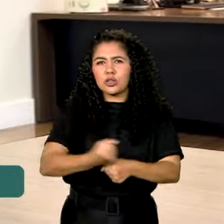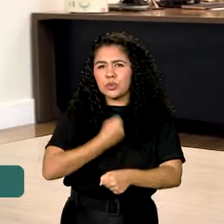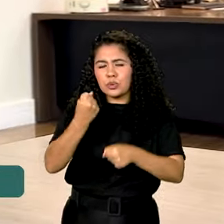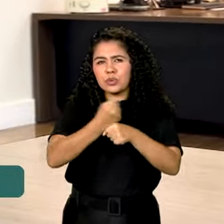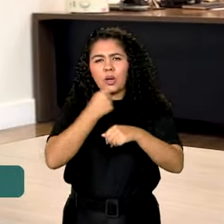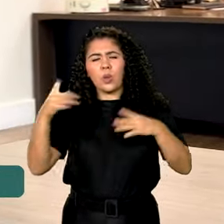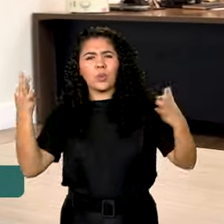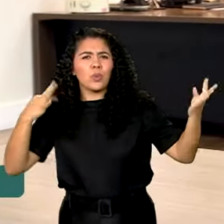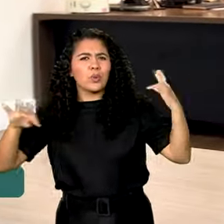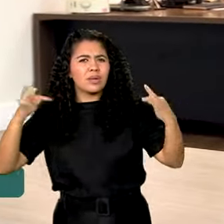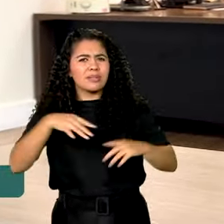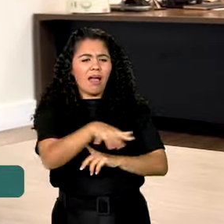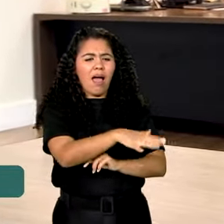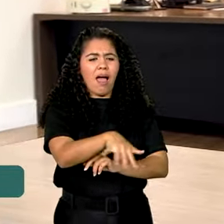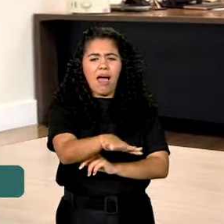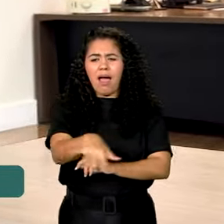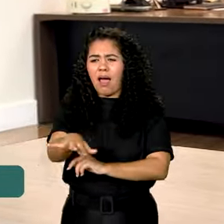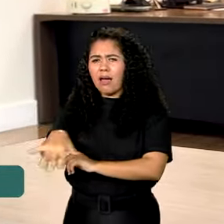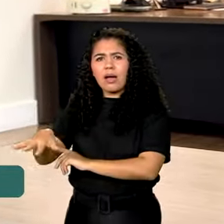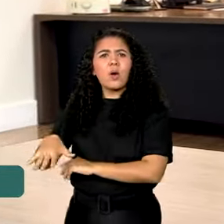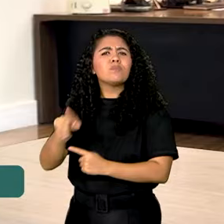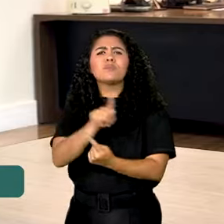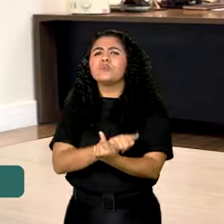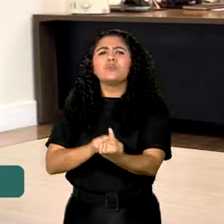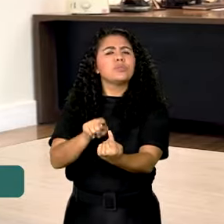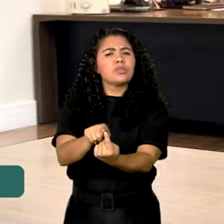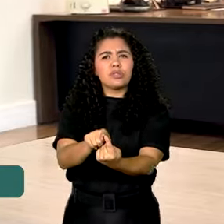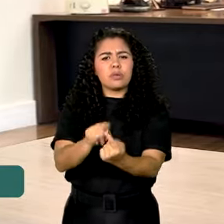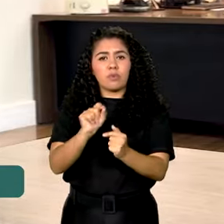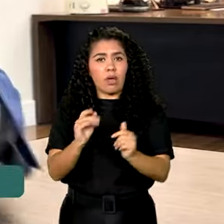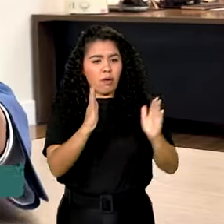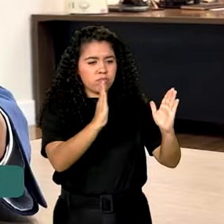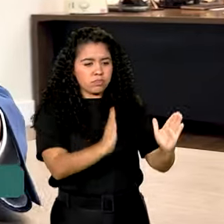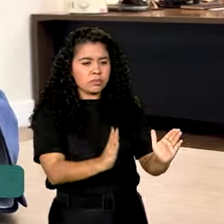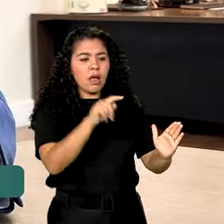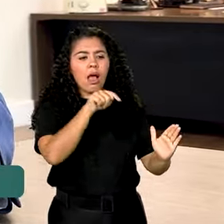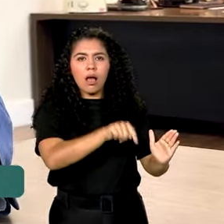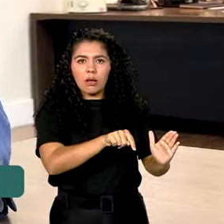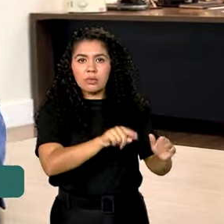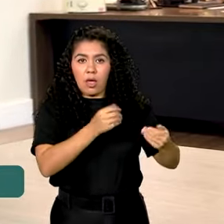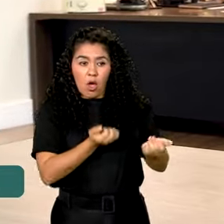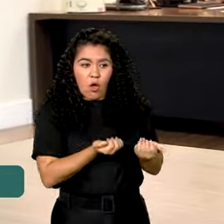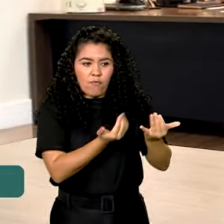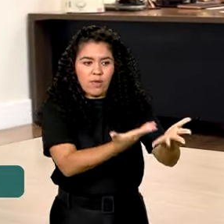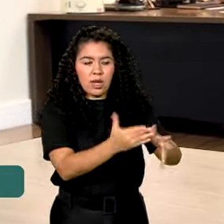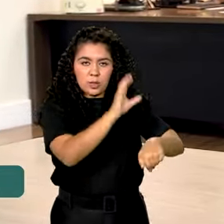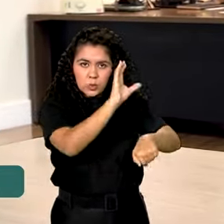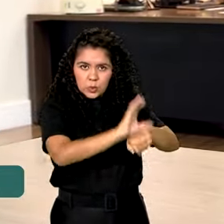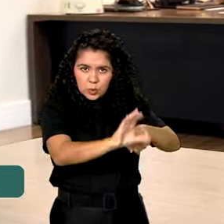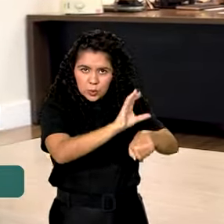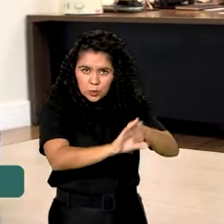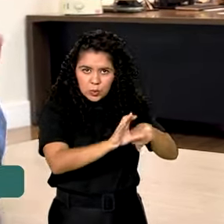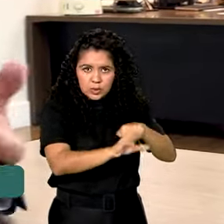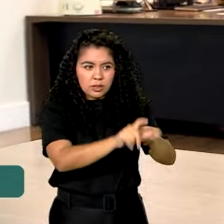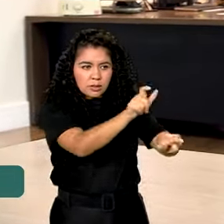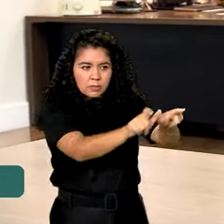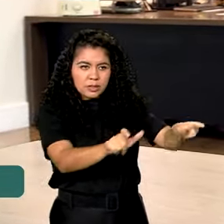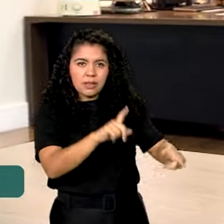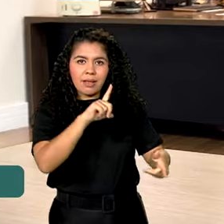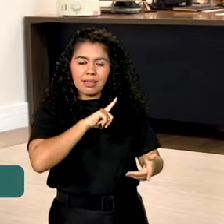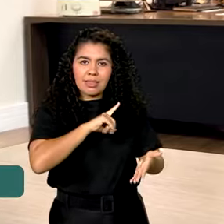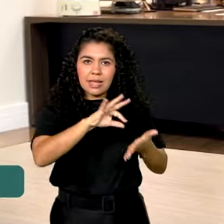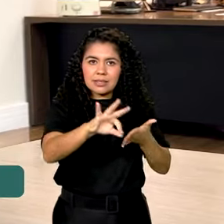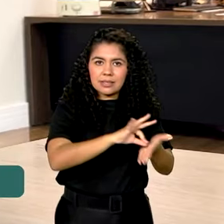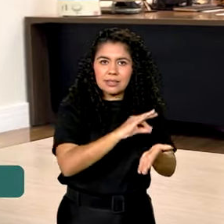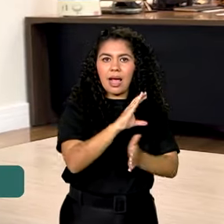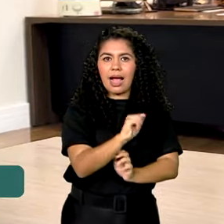de variadas áreas. O objetivo aqui é, de um lado, faz a qualificação desse público do Cadastro Único,